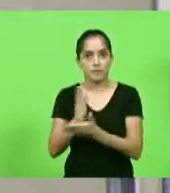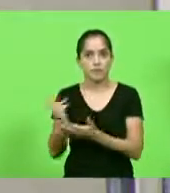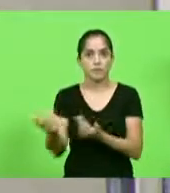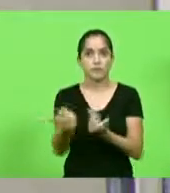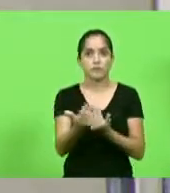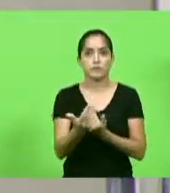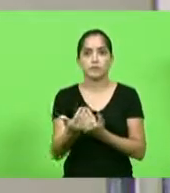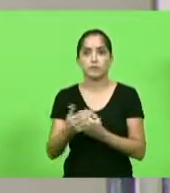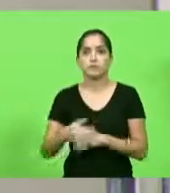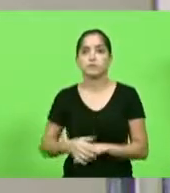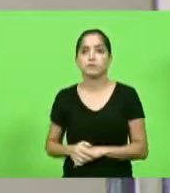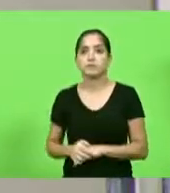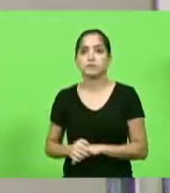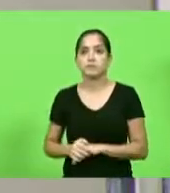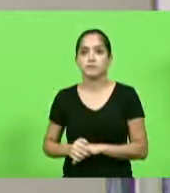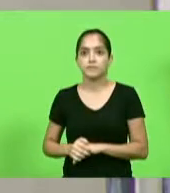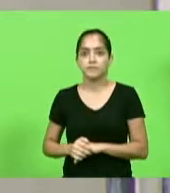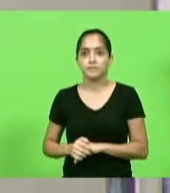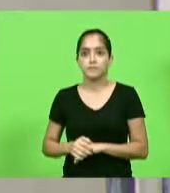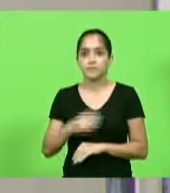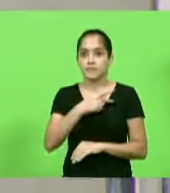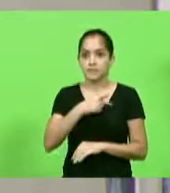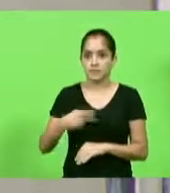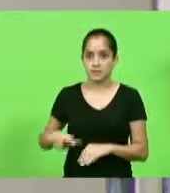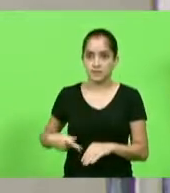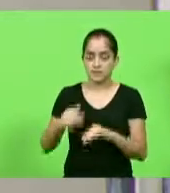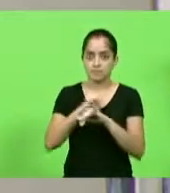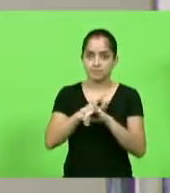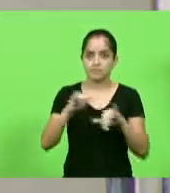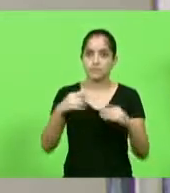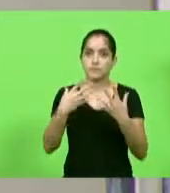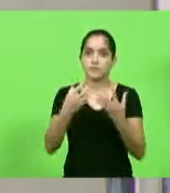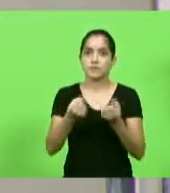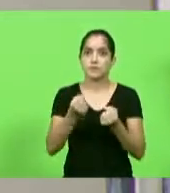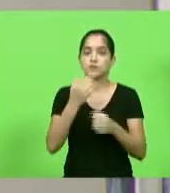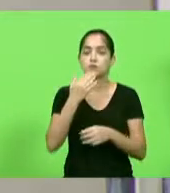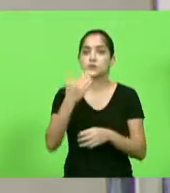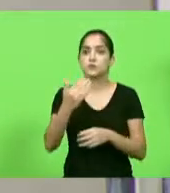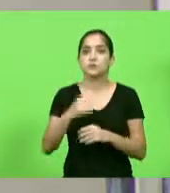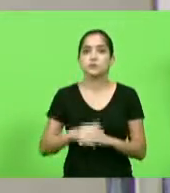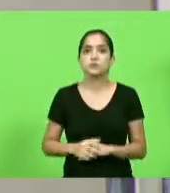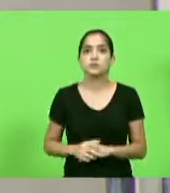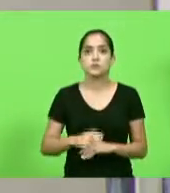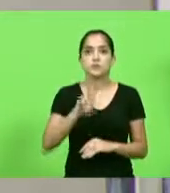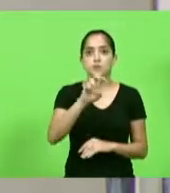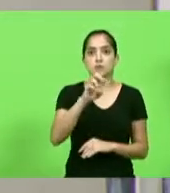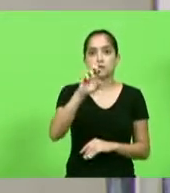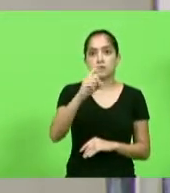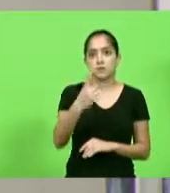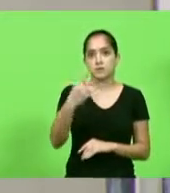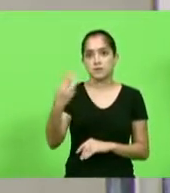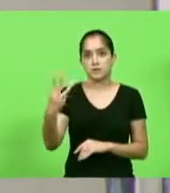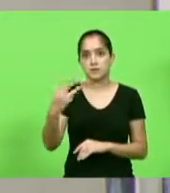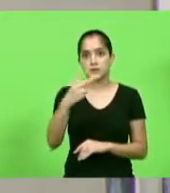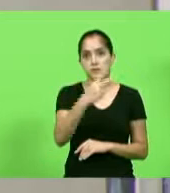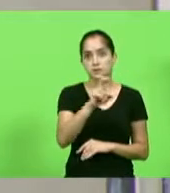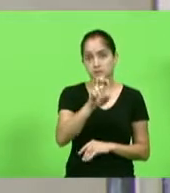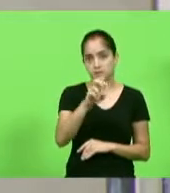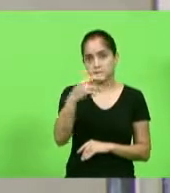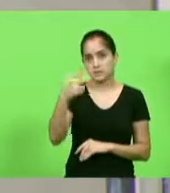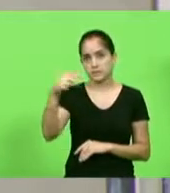unanimidade. Esta presidência comunica que defere os seguintes requerimentos, requerimentos 513 a 527,